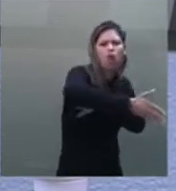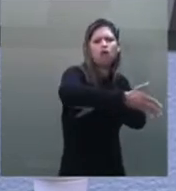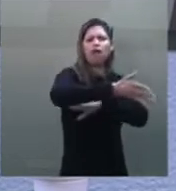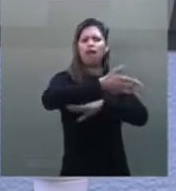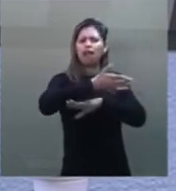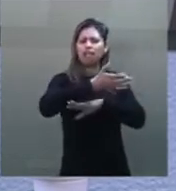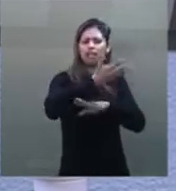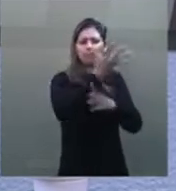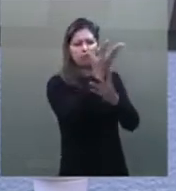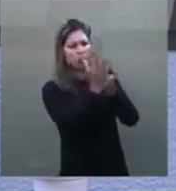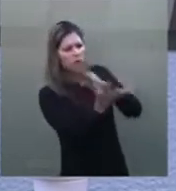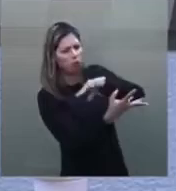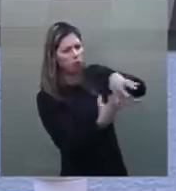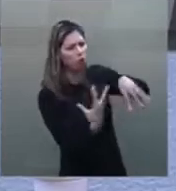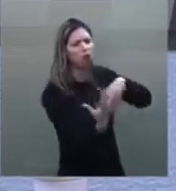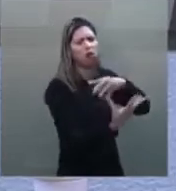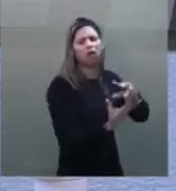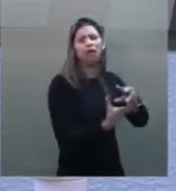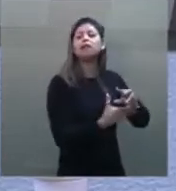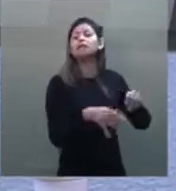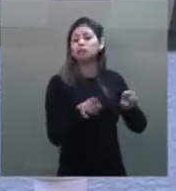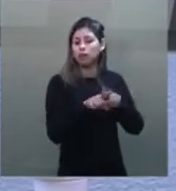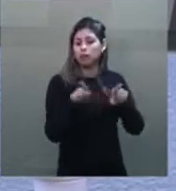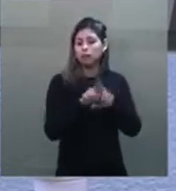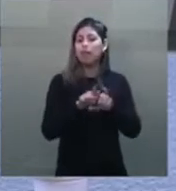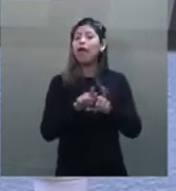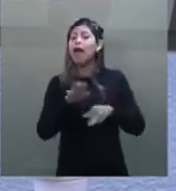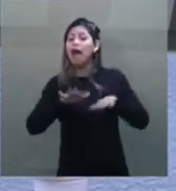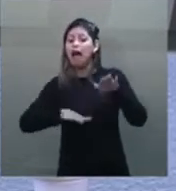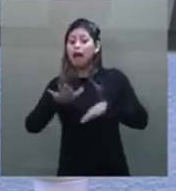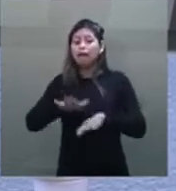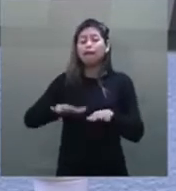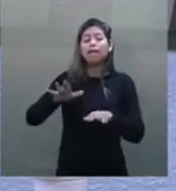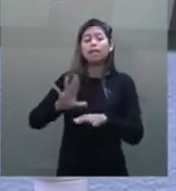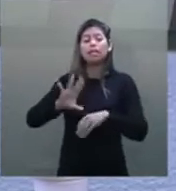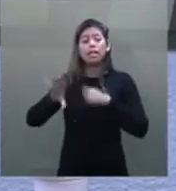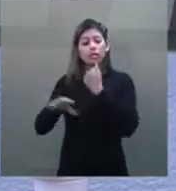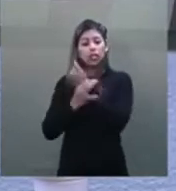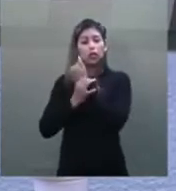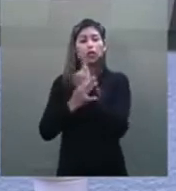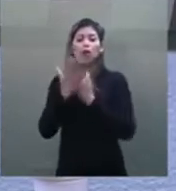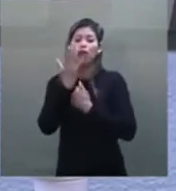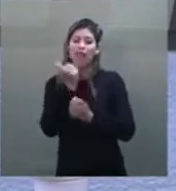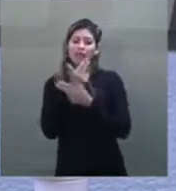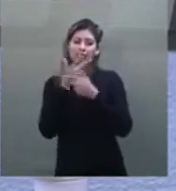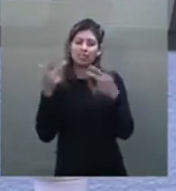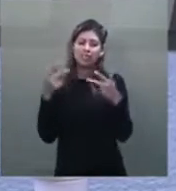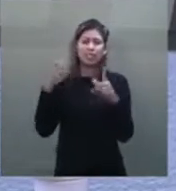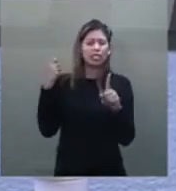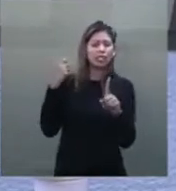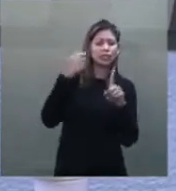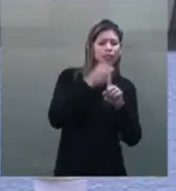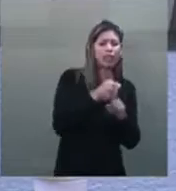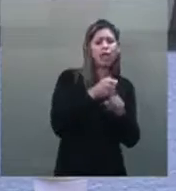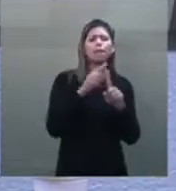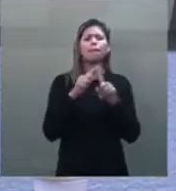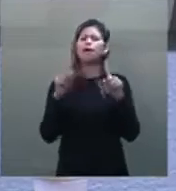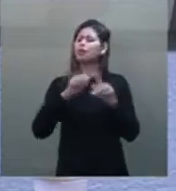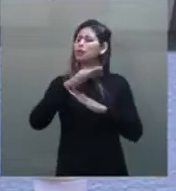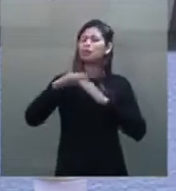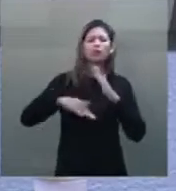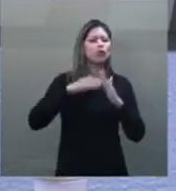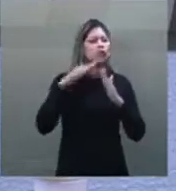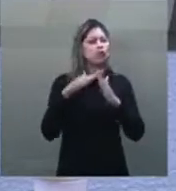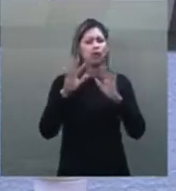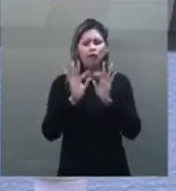que têm a sua segurança alimentar afetada e que têm todas as nossas